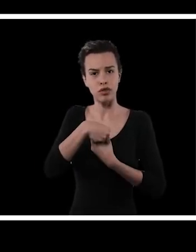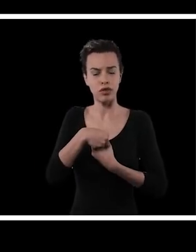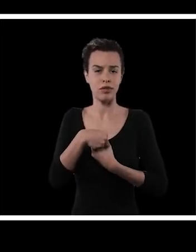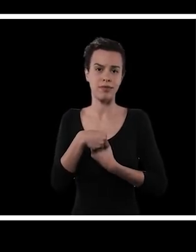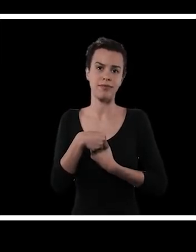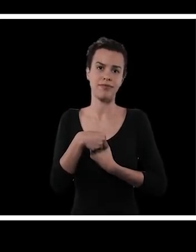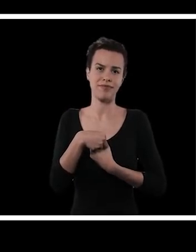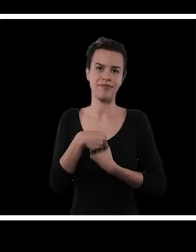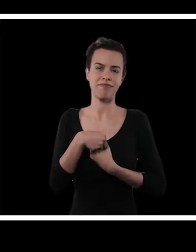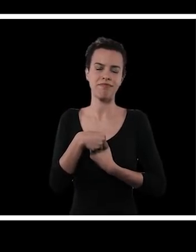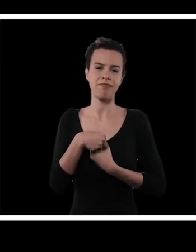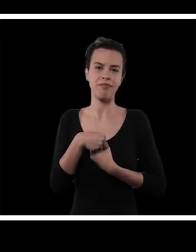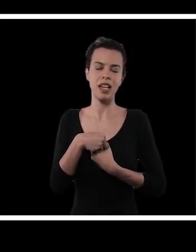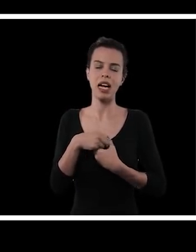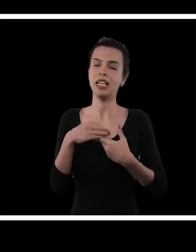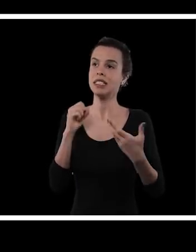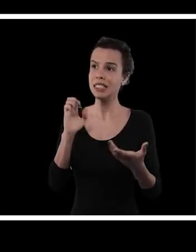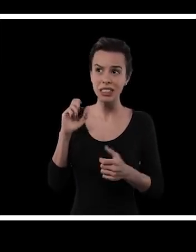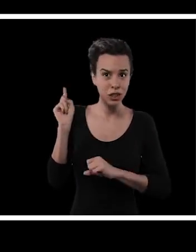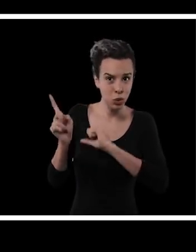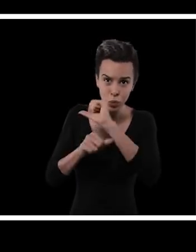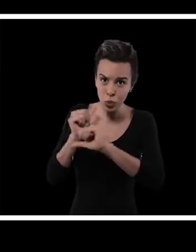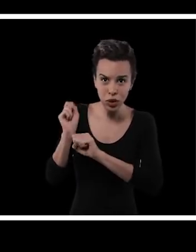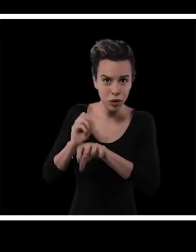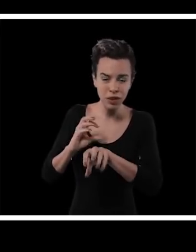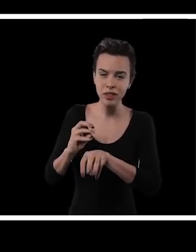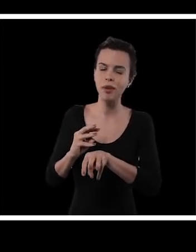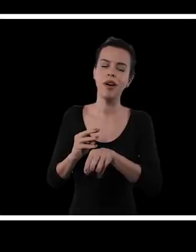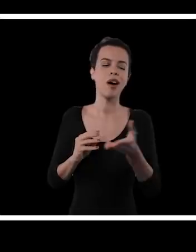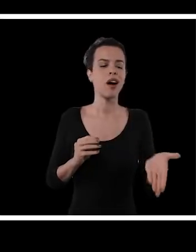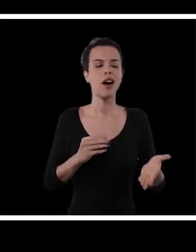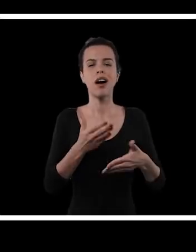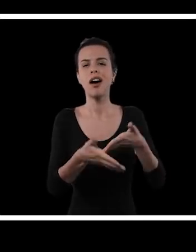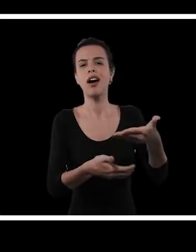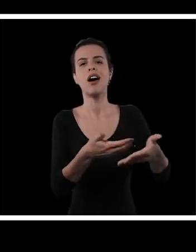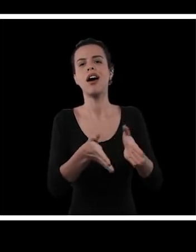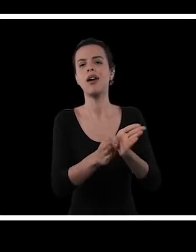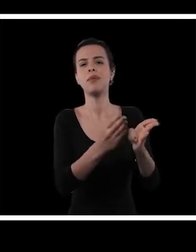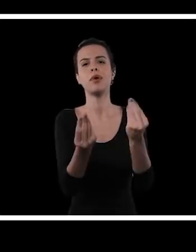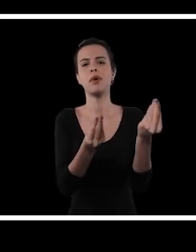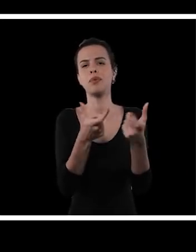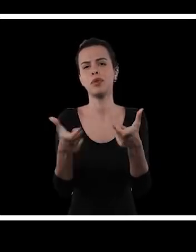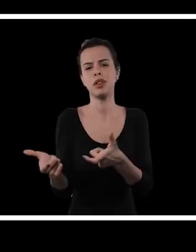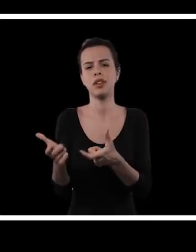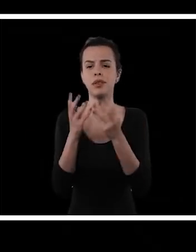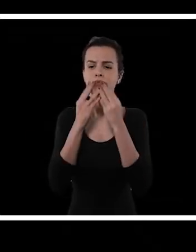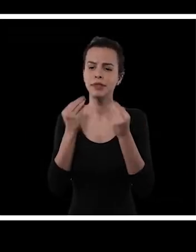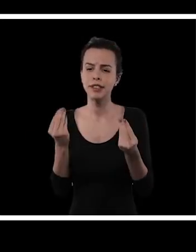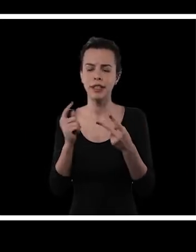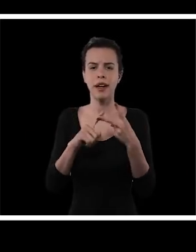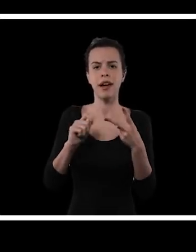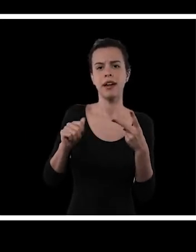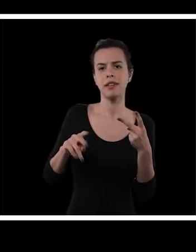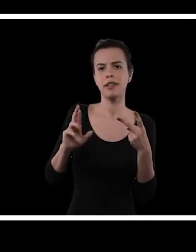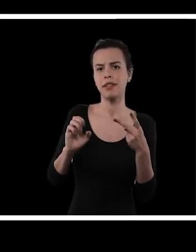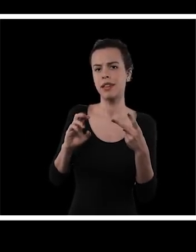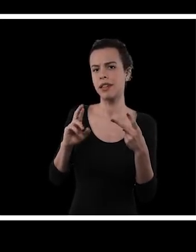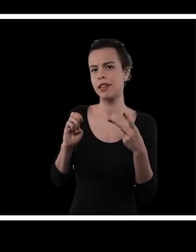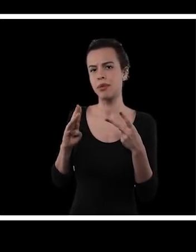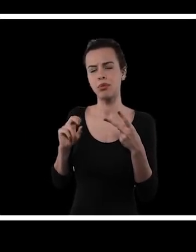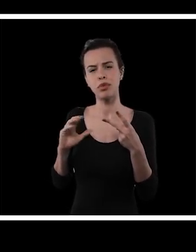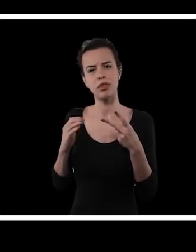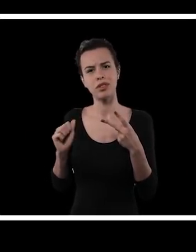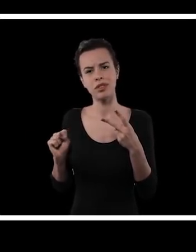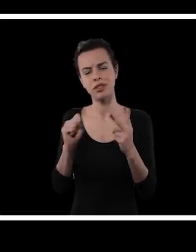nova subjetividade, a gente não vai conseguir fazer com que a educação caminhe para nenhum lugar, porque Machado de Assis e André Rebouças